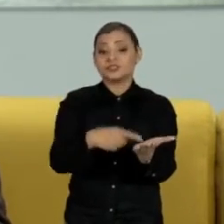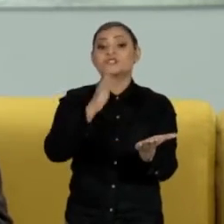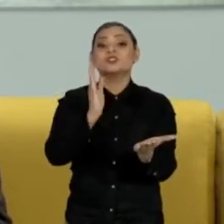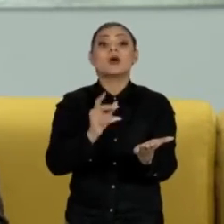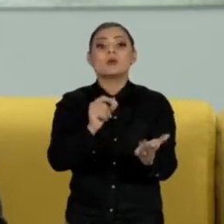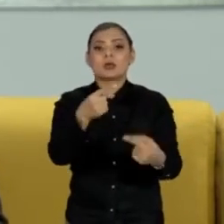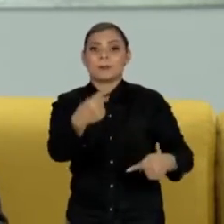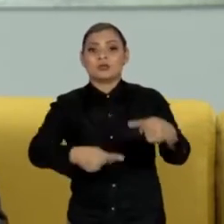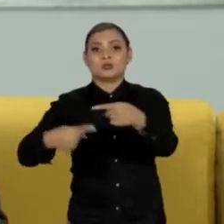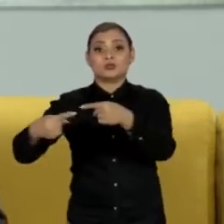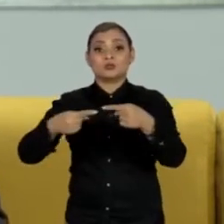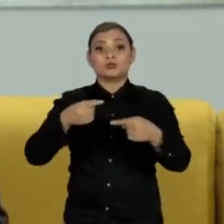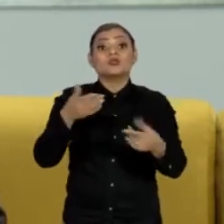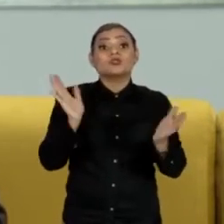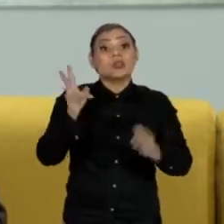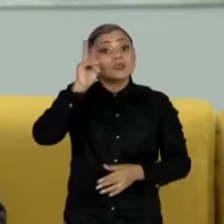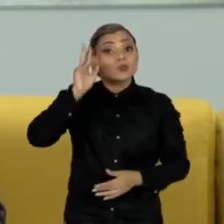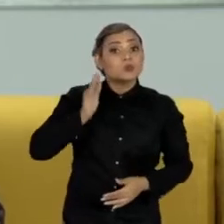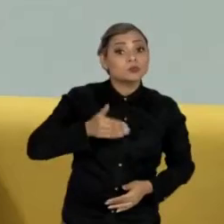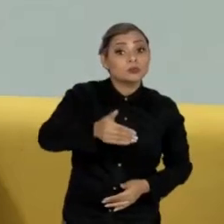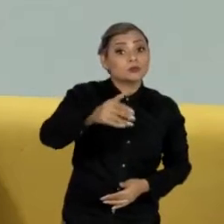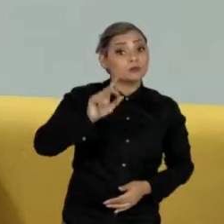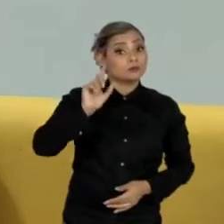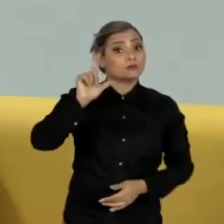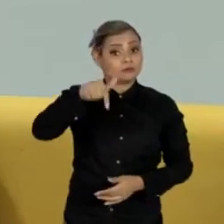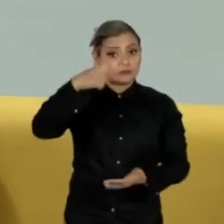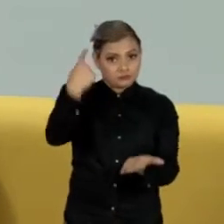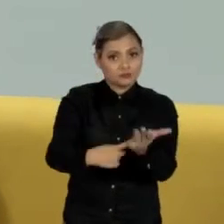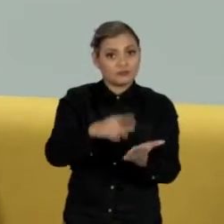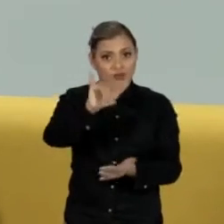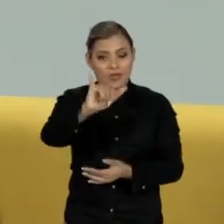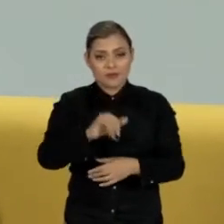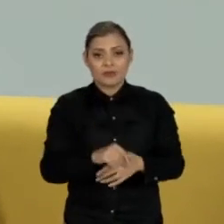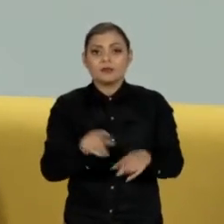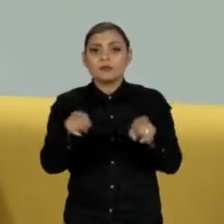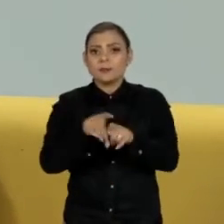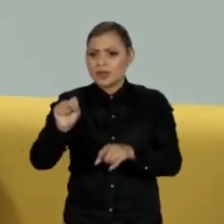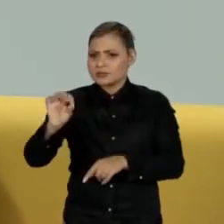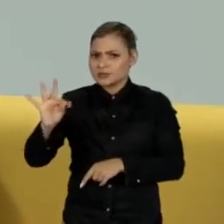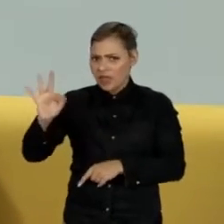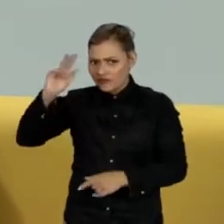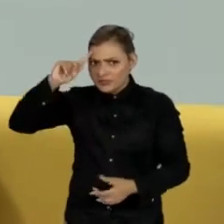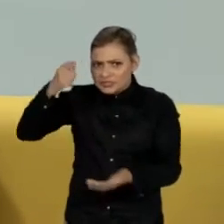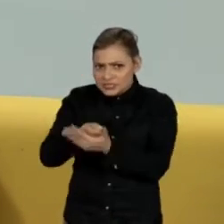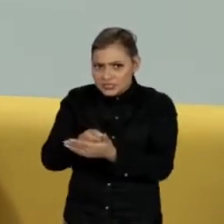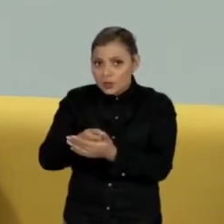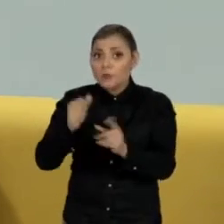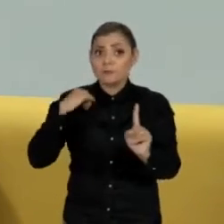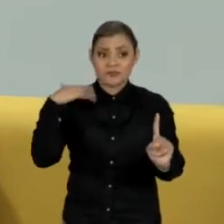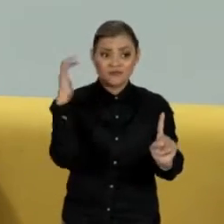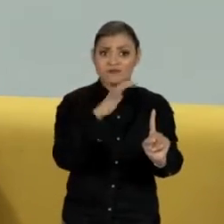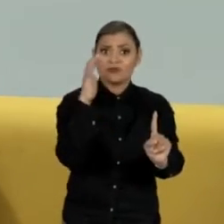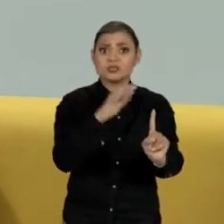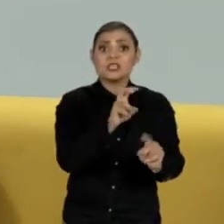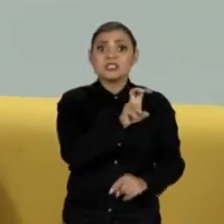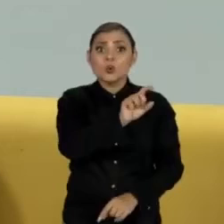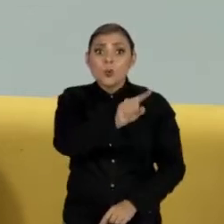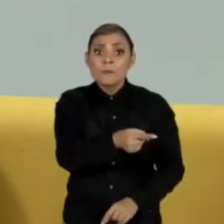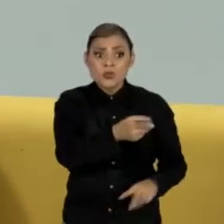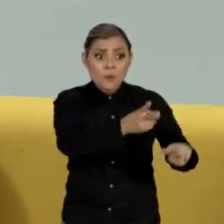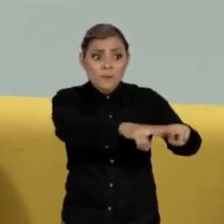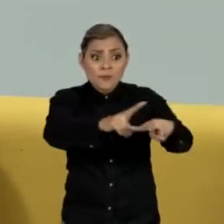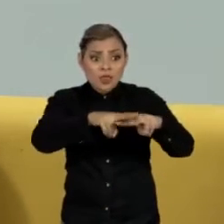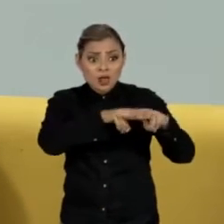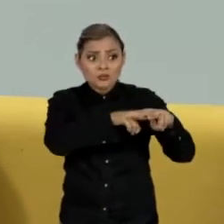discussões já na segunda-feira. E a decisão do Supremo pode beneficiar cerca de 5 mil presos, segundo o